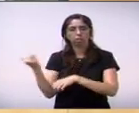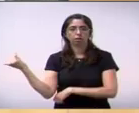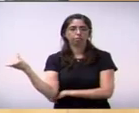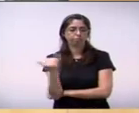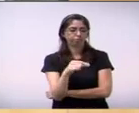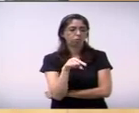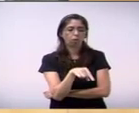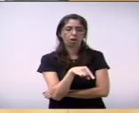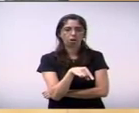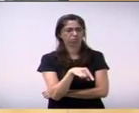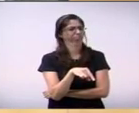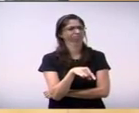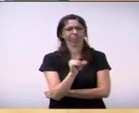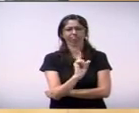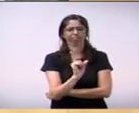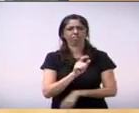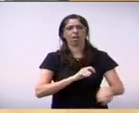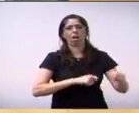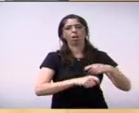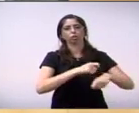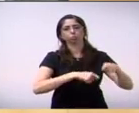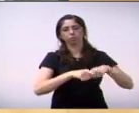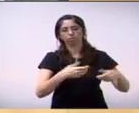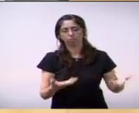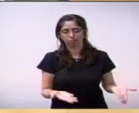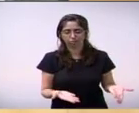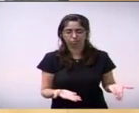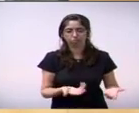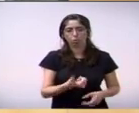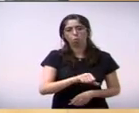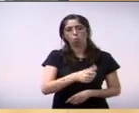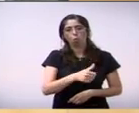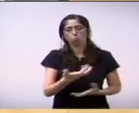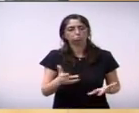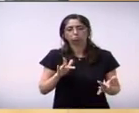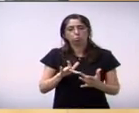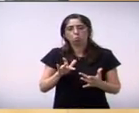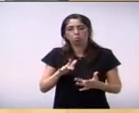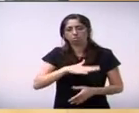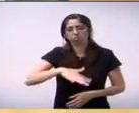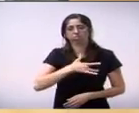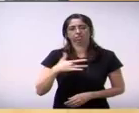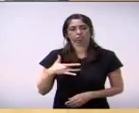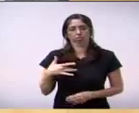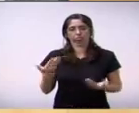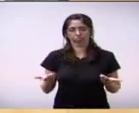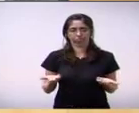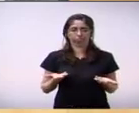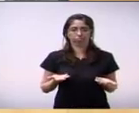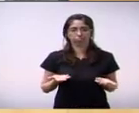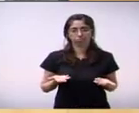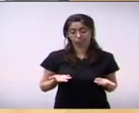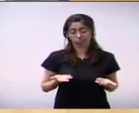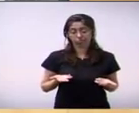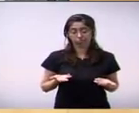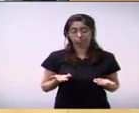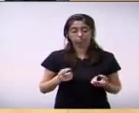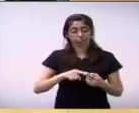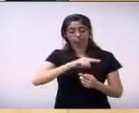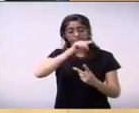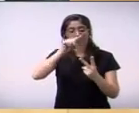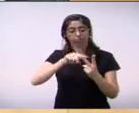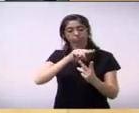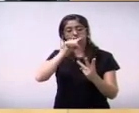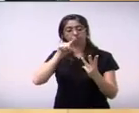fazem serviço burocrático e administrativo de controle que elas não tem contato nenhum com os pacientes e o jurídico acatou a